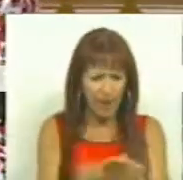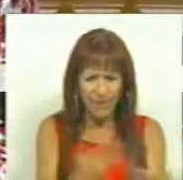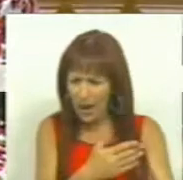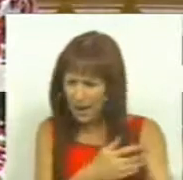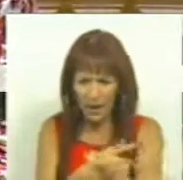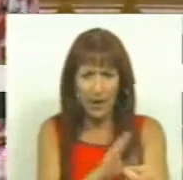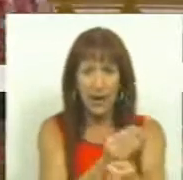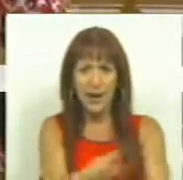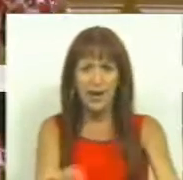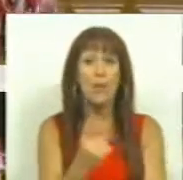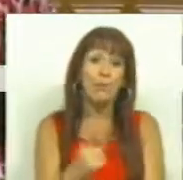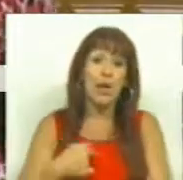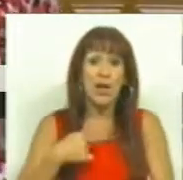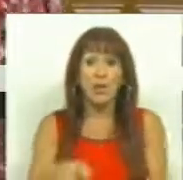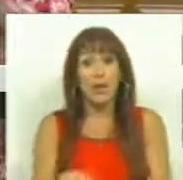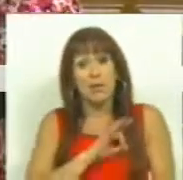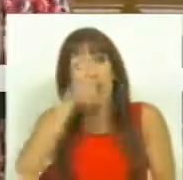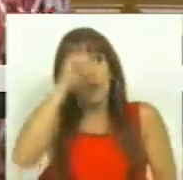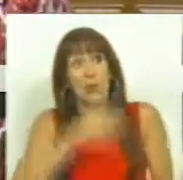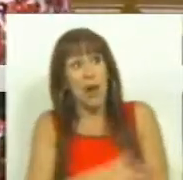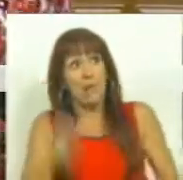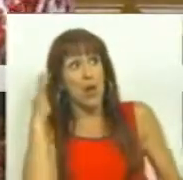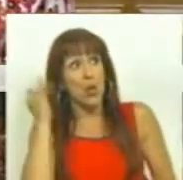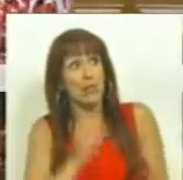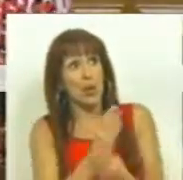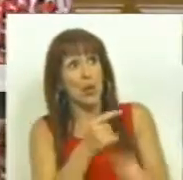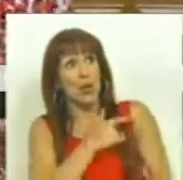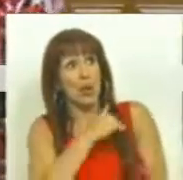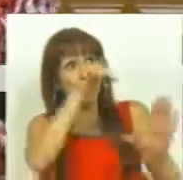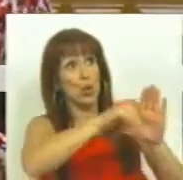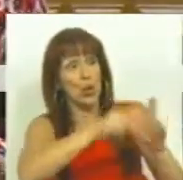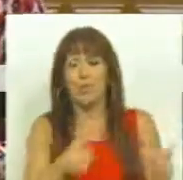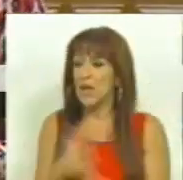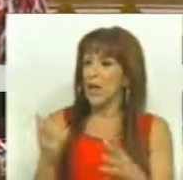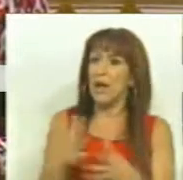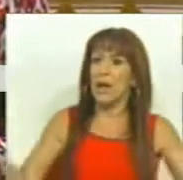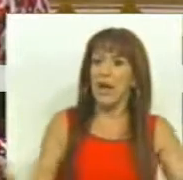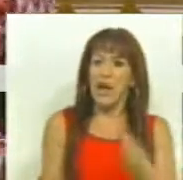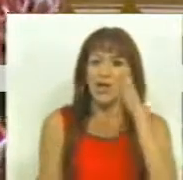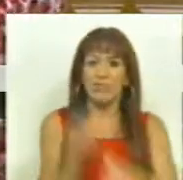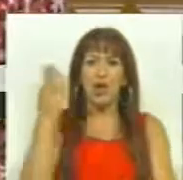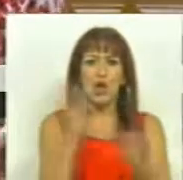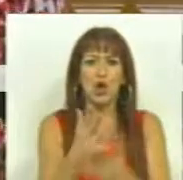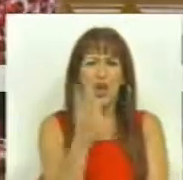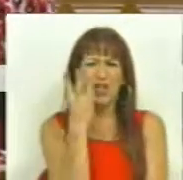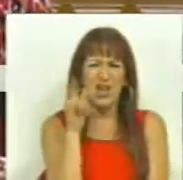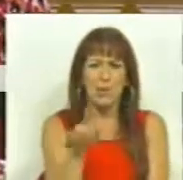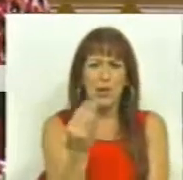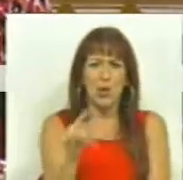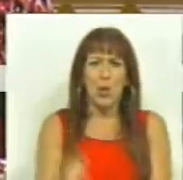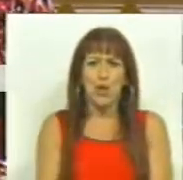a estas crianças. Porque, Senhor Ministro, aumentar o número de alunos por turma, criar escolas com 3 mil alunos, criar